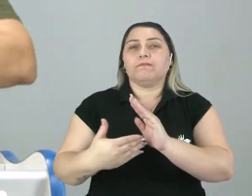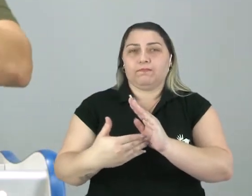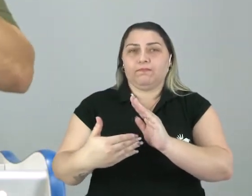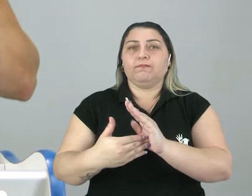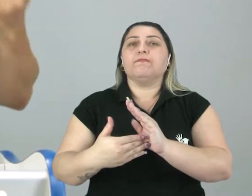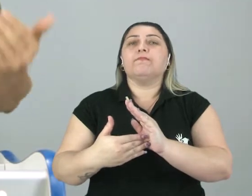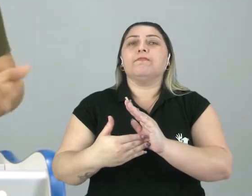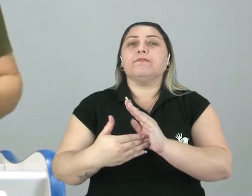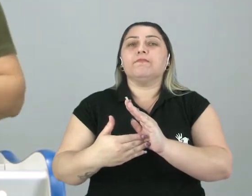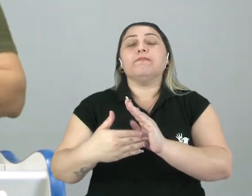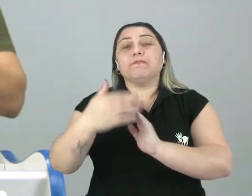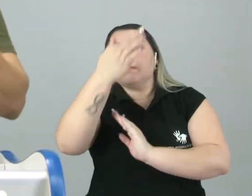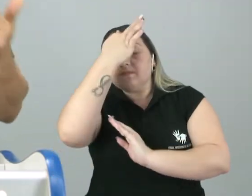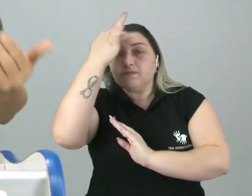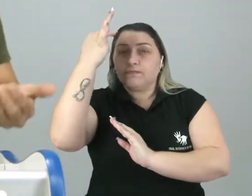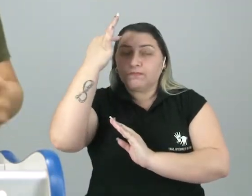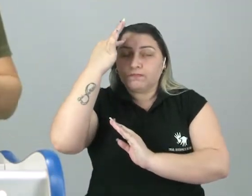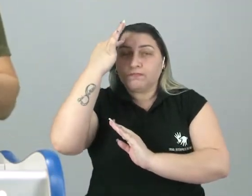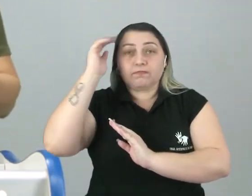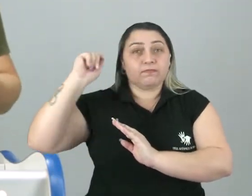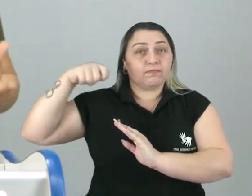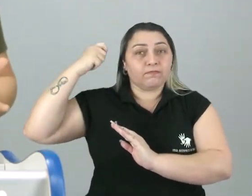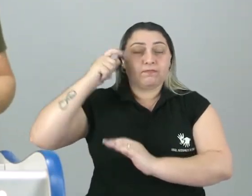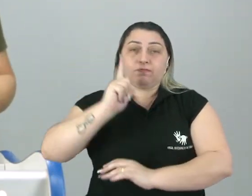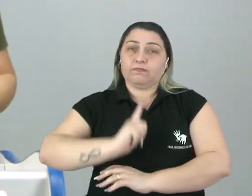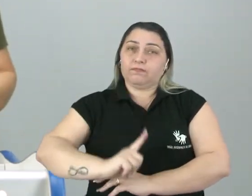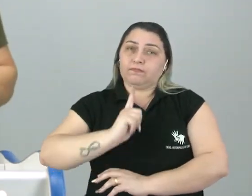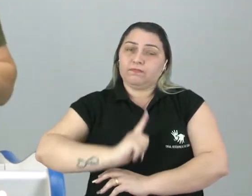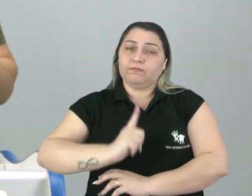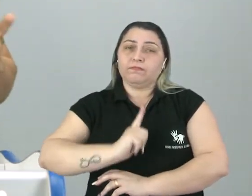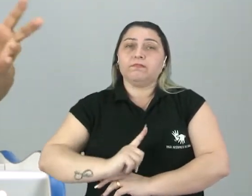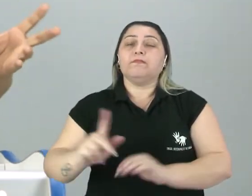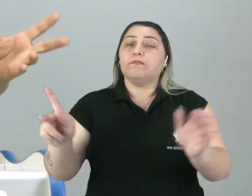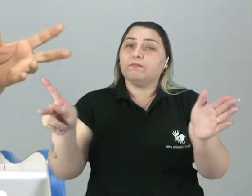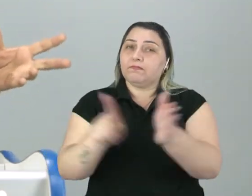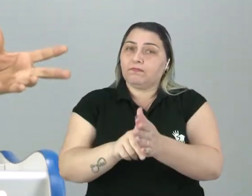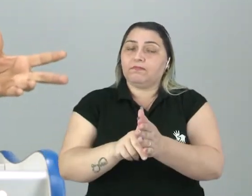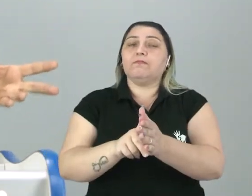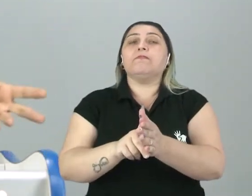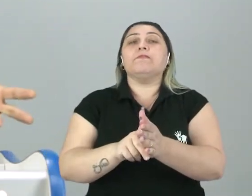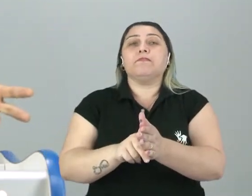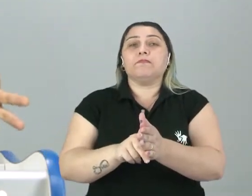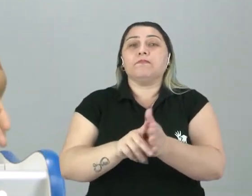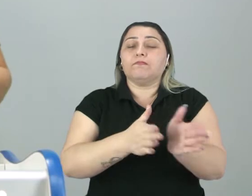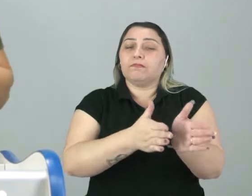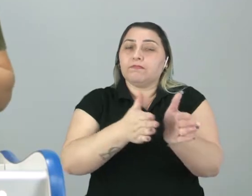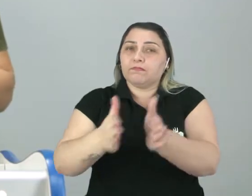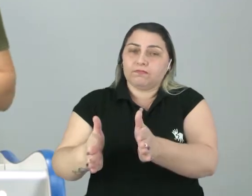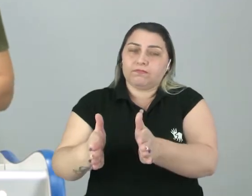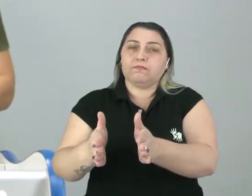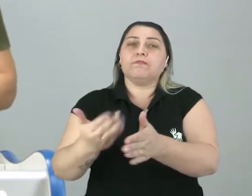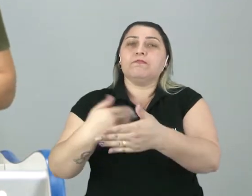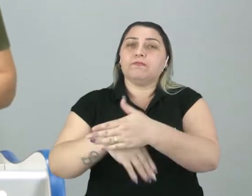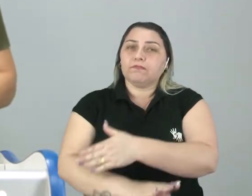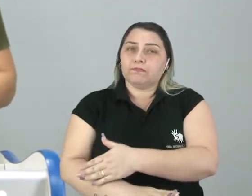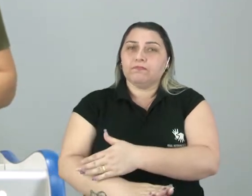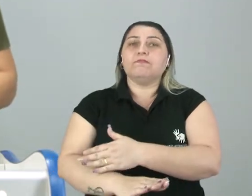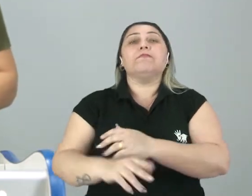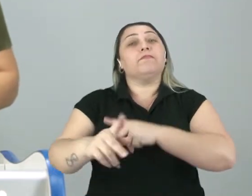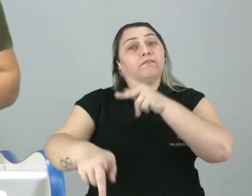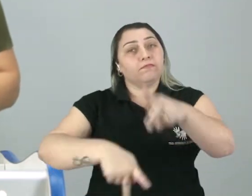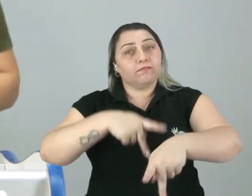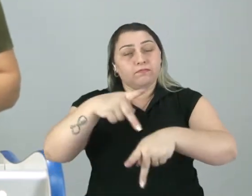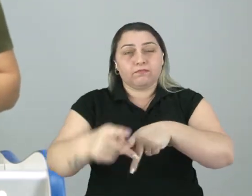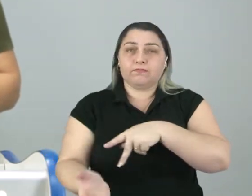filosóficos, artísticos e literários que pertenceram a determinada época, no costume de um determinado